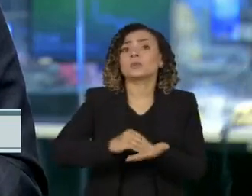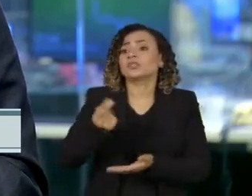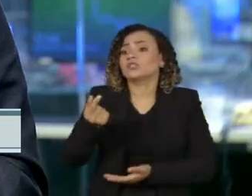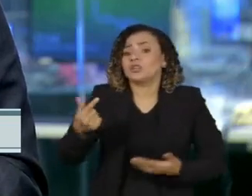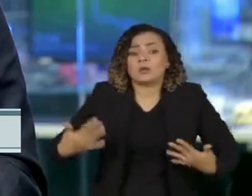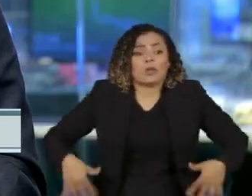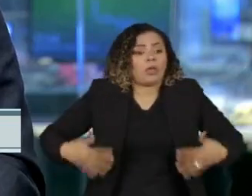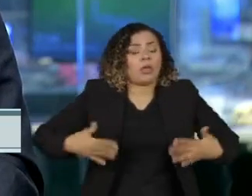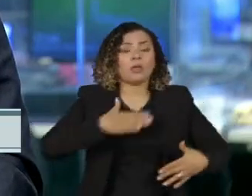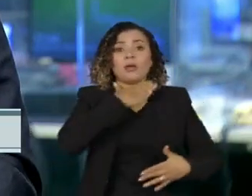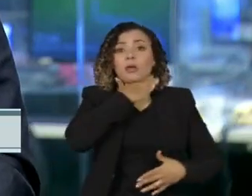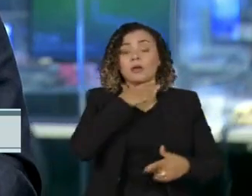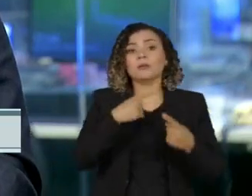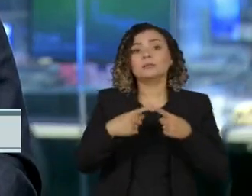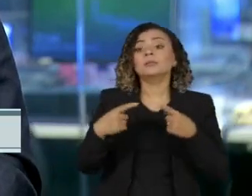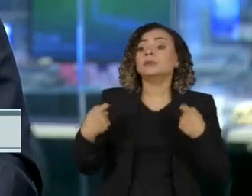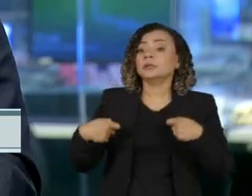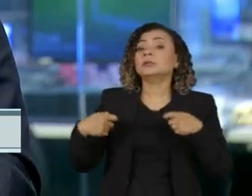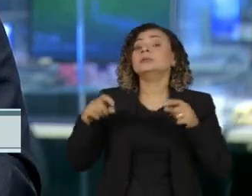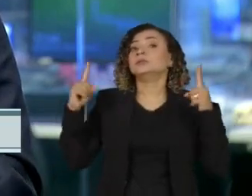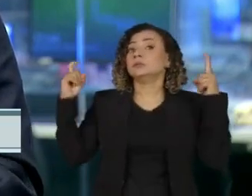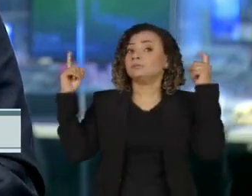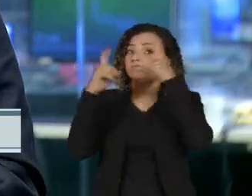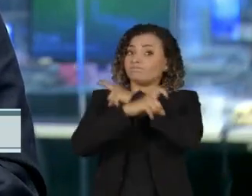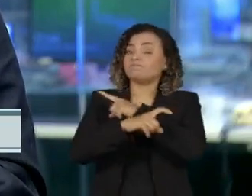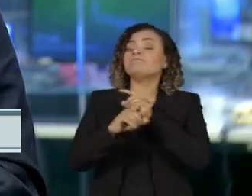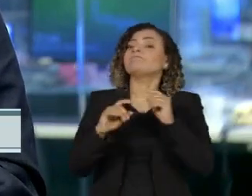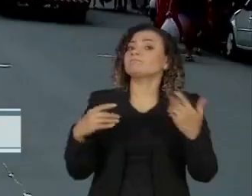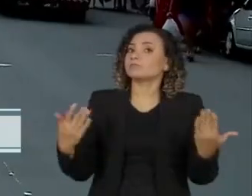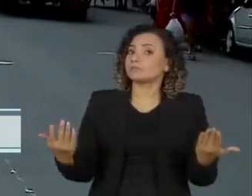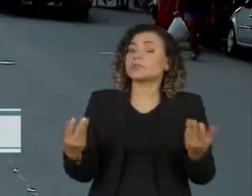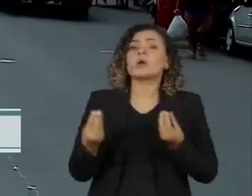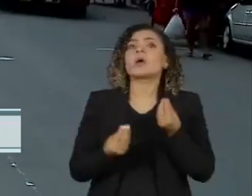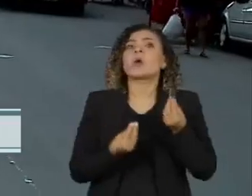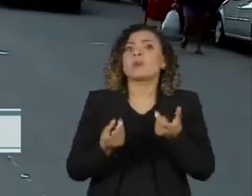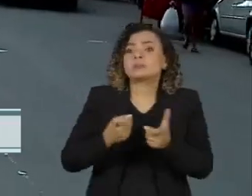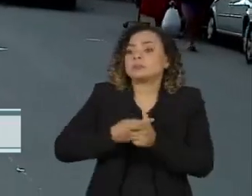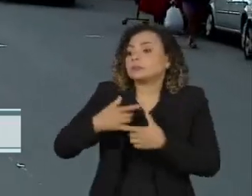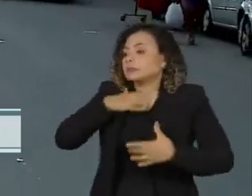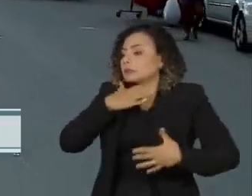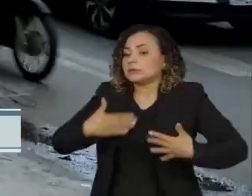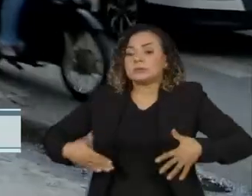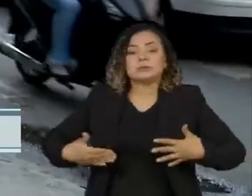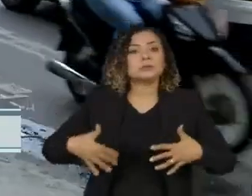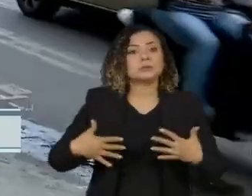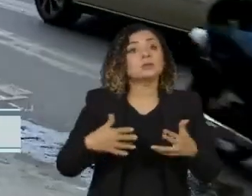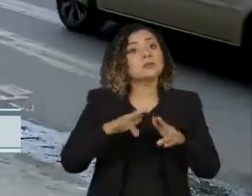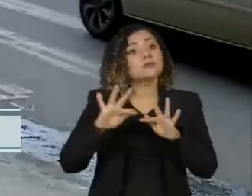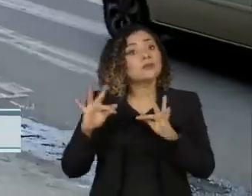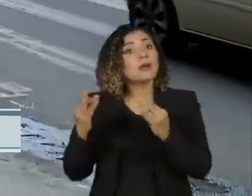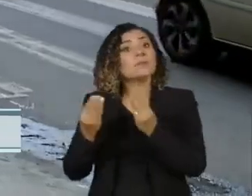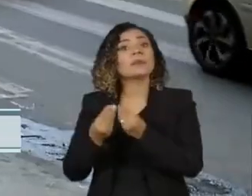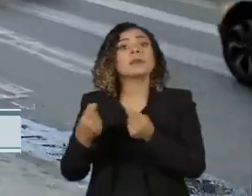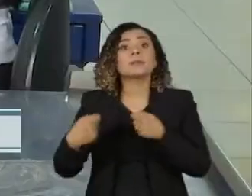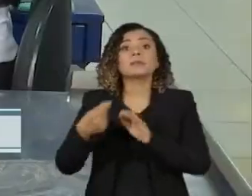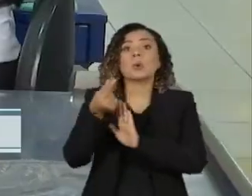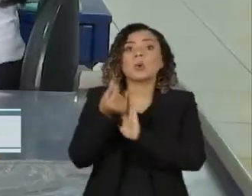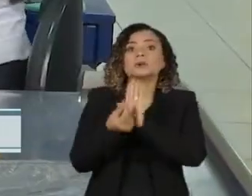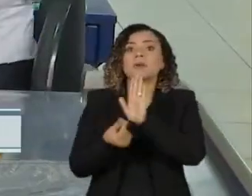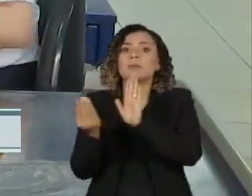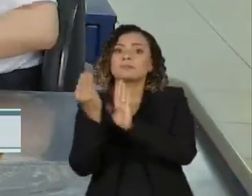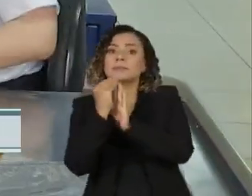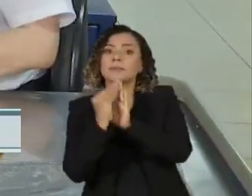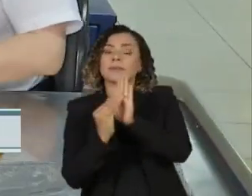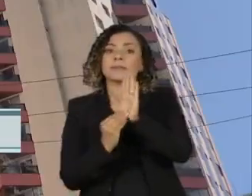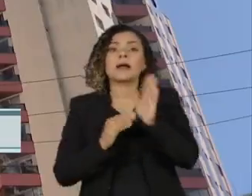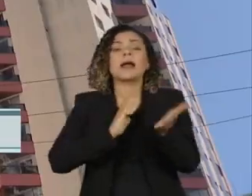sobram incontáveis necessidades, muitas inadiáveis. Toda família tem que acomodar no orçamento as